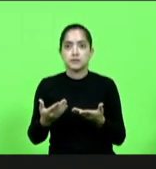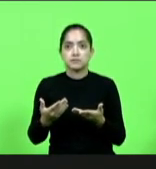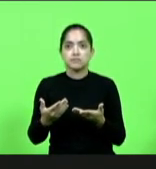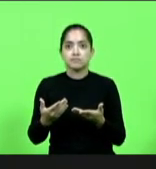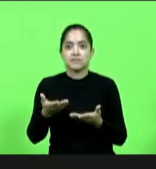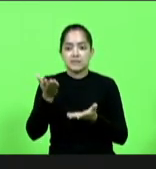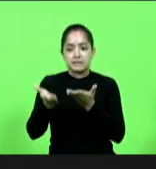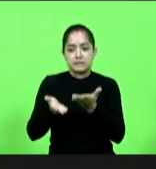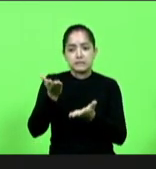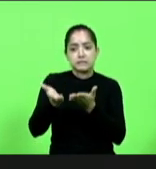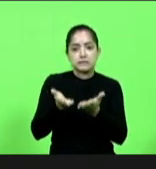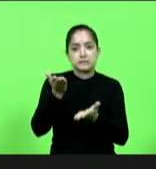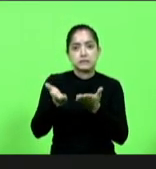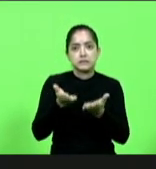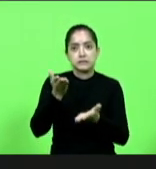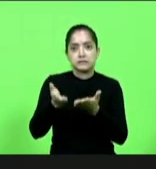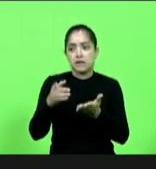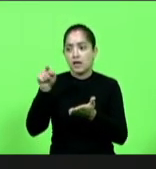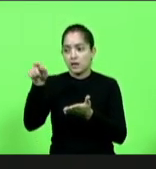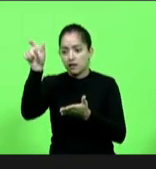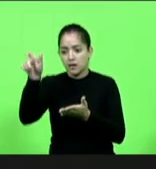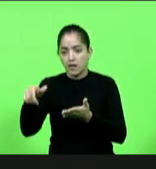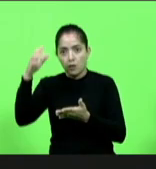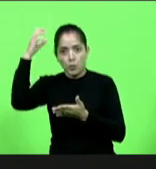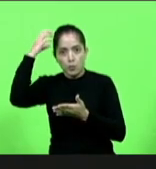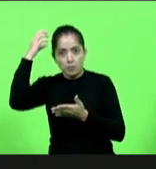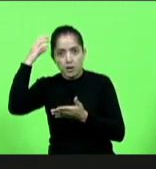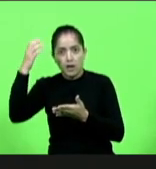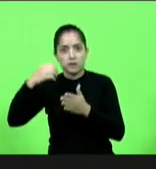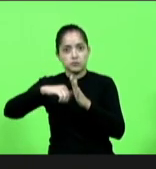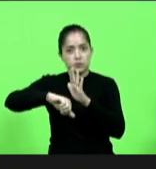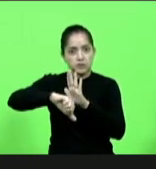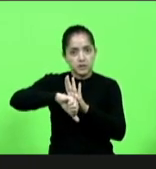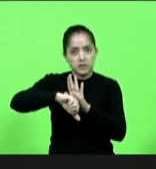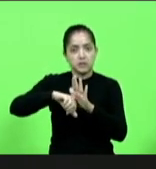assistencialista para aquele que comete um crime que é impressionante no Brasil